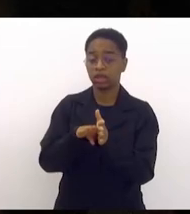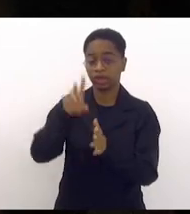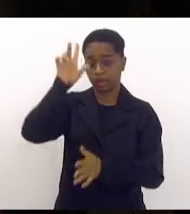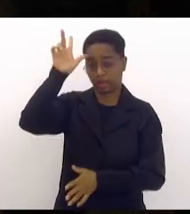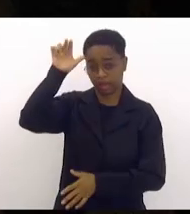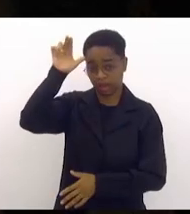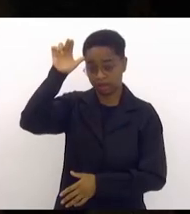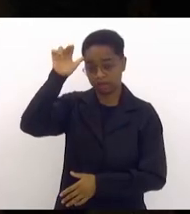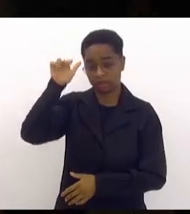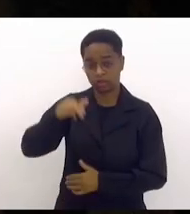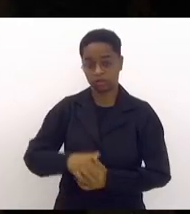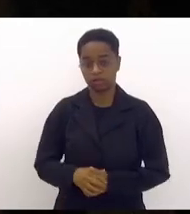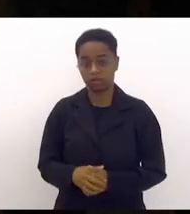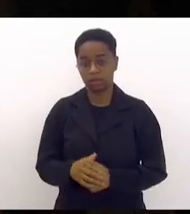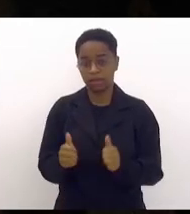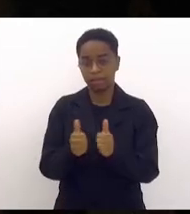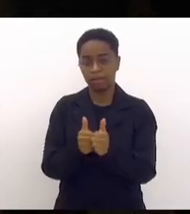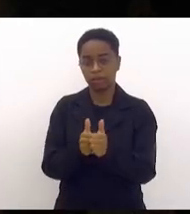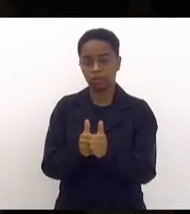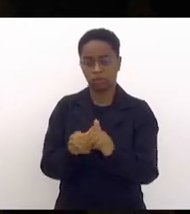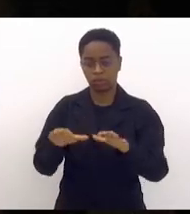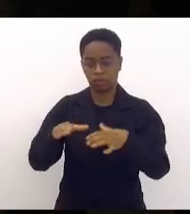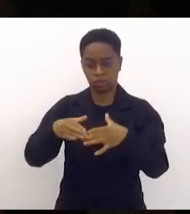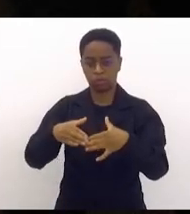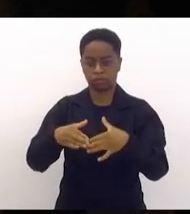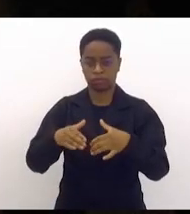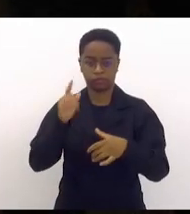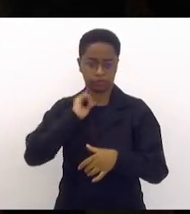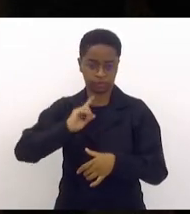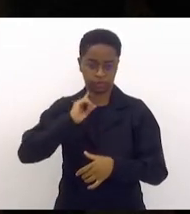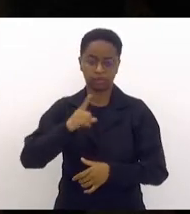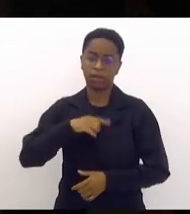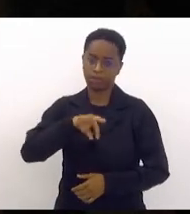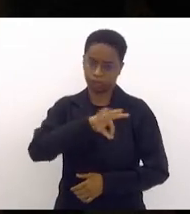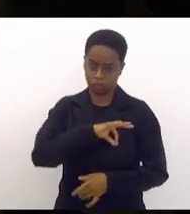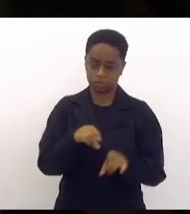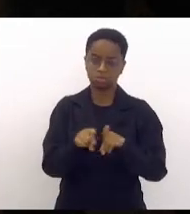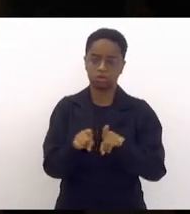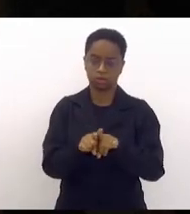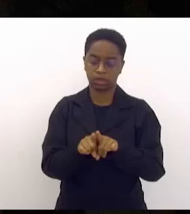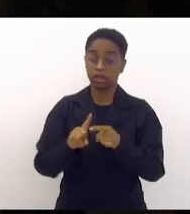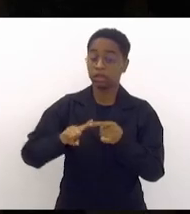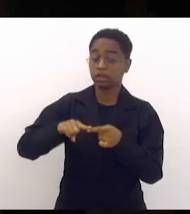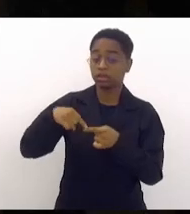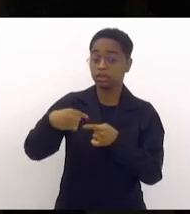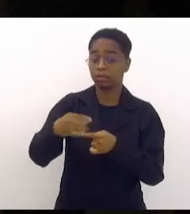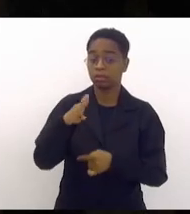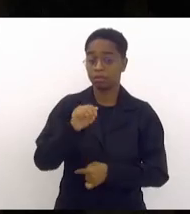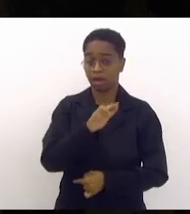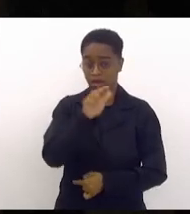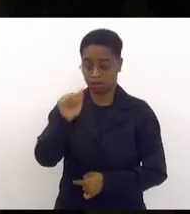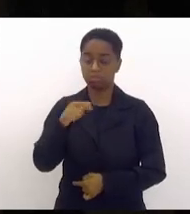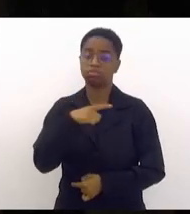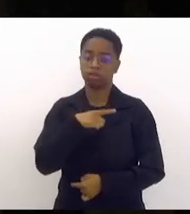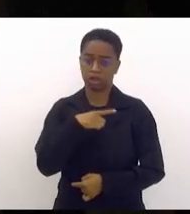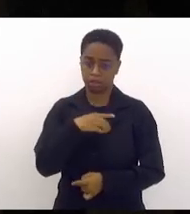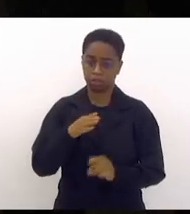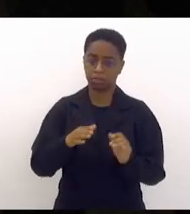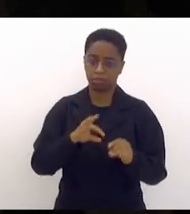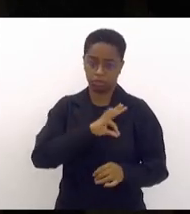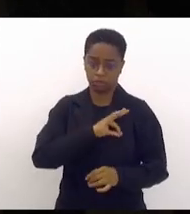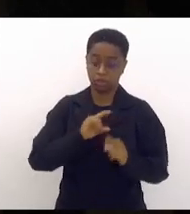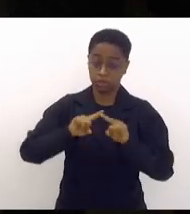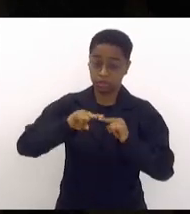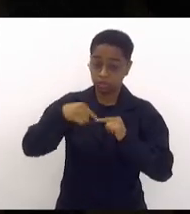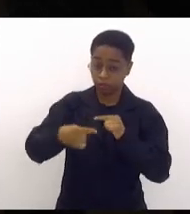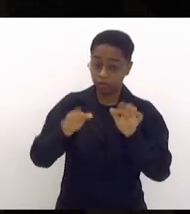do Clube do Flamengo, Regato, policiamento também. Quando chegou ali na Barra, tinha policiamento. No final da